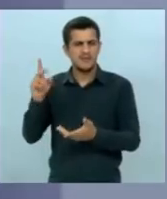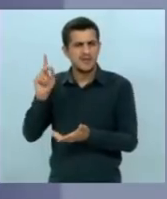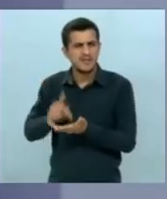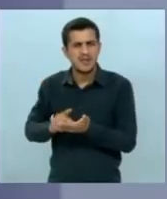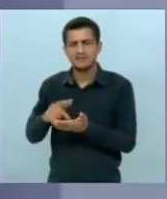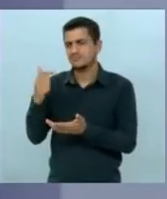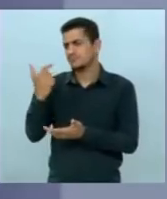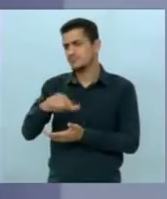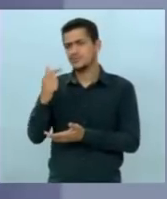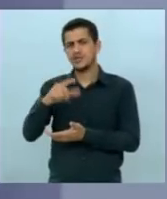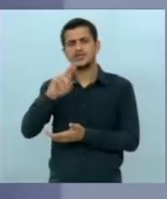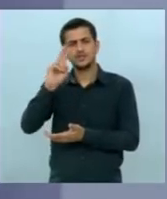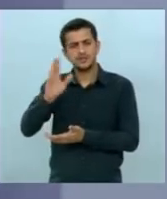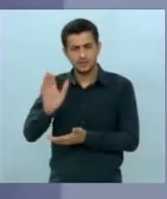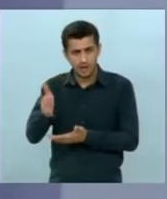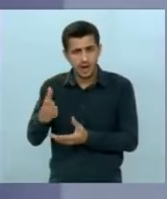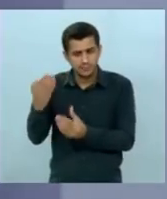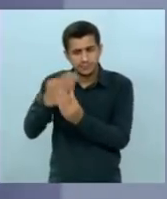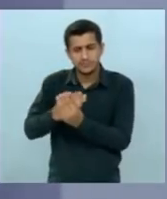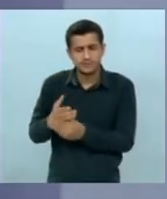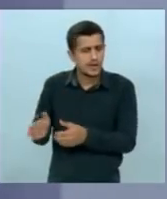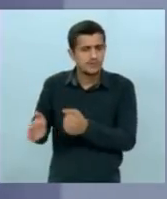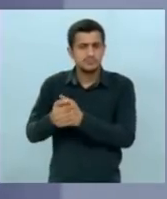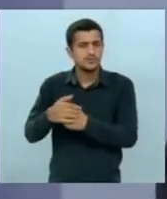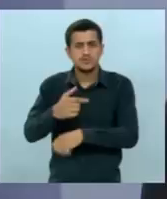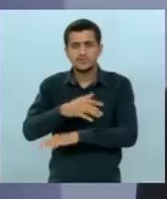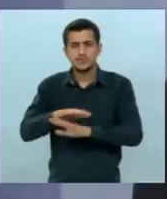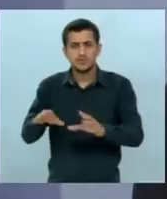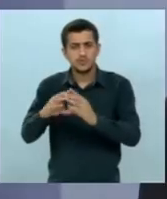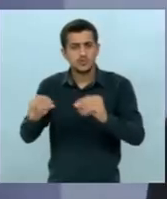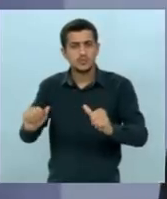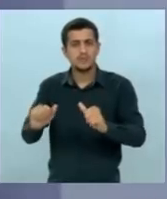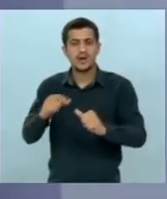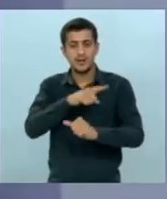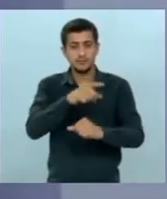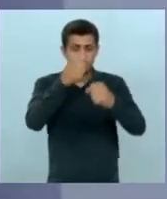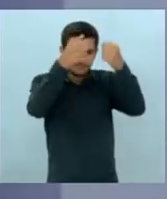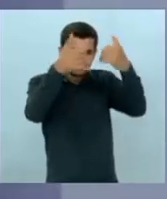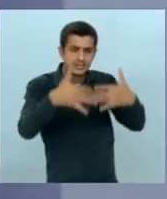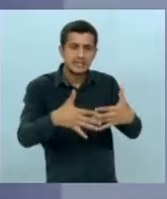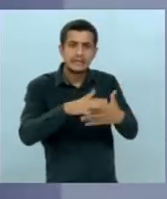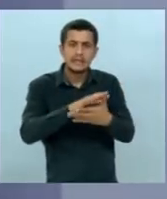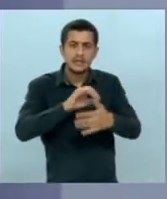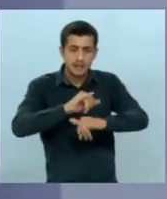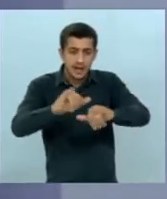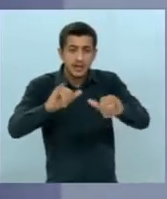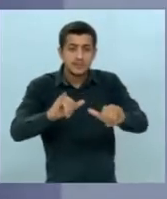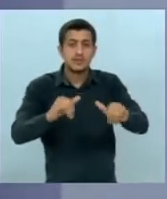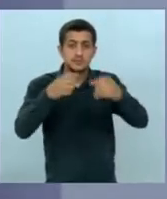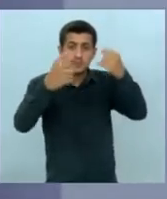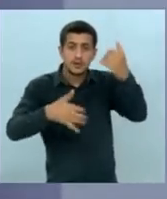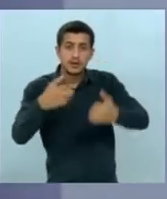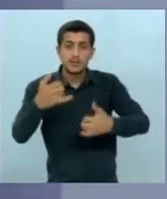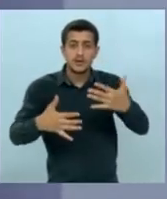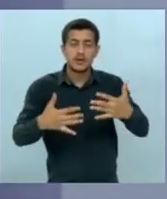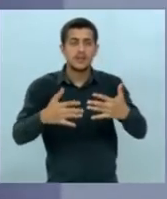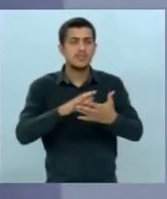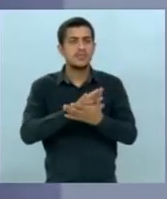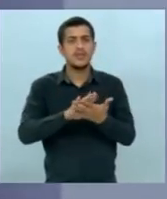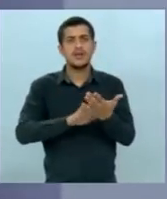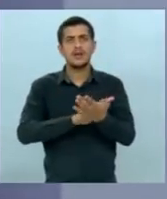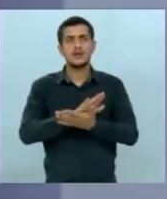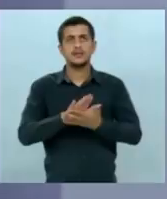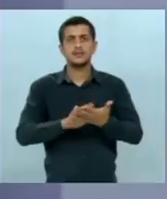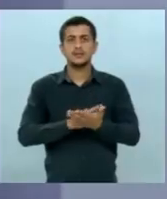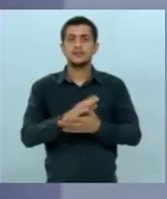que já foi inclusive arquivado e agora você não dá explicação à população a população do Mato Grosso está esperando você explicar